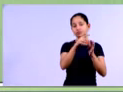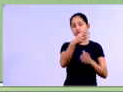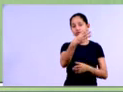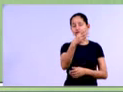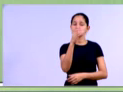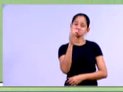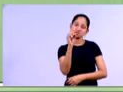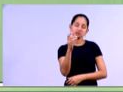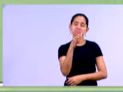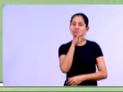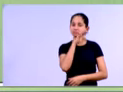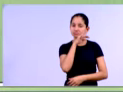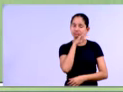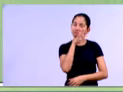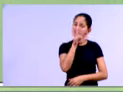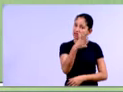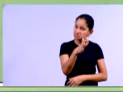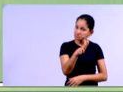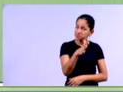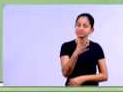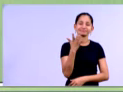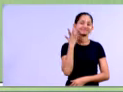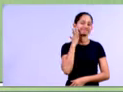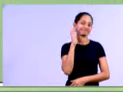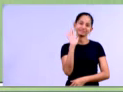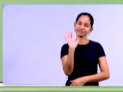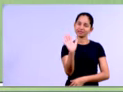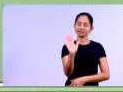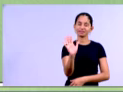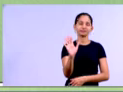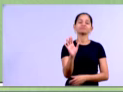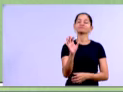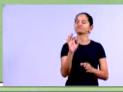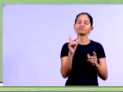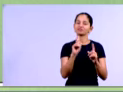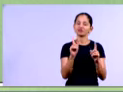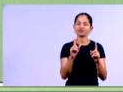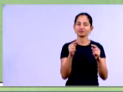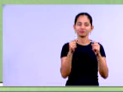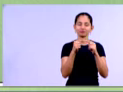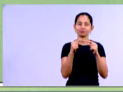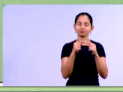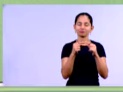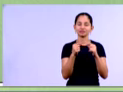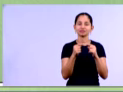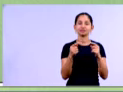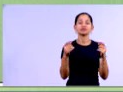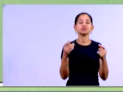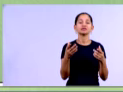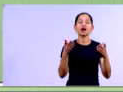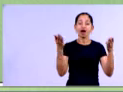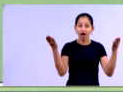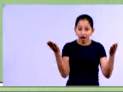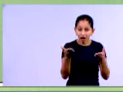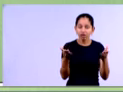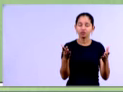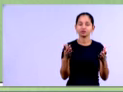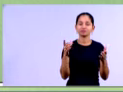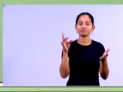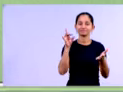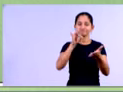Não é o nosso caso também, o número é 10 milhões, né, ele não tá entre menos 3 e 0. Então, também não é o nosso caso, né?